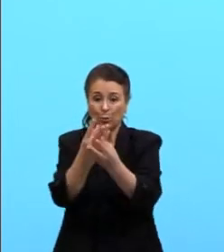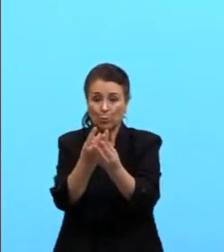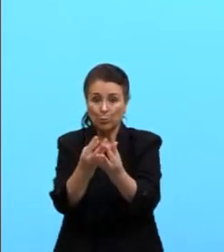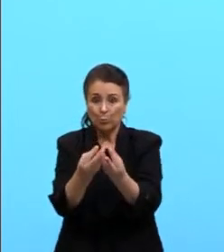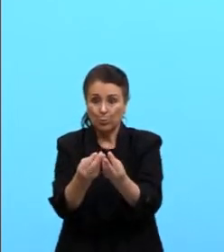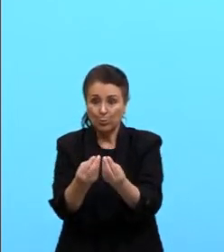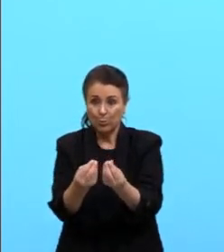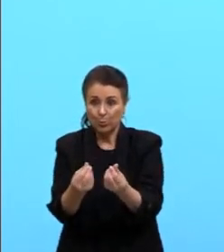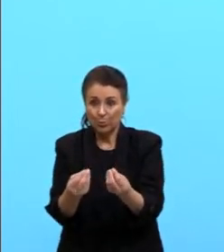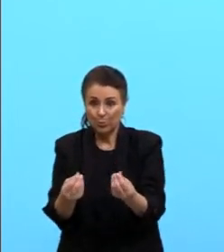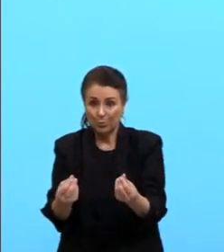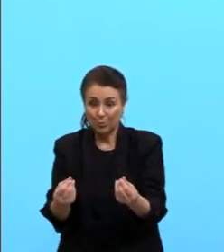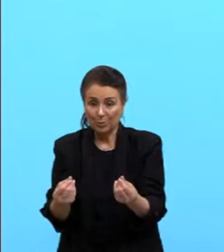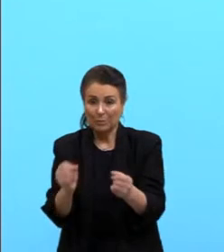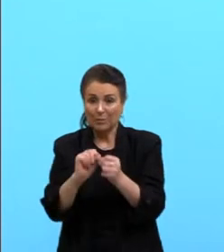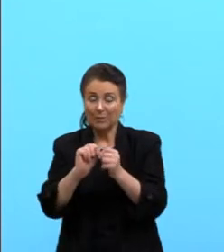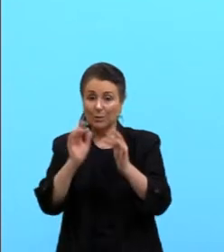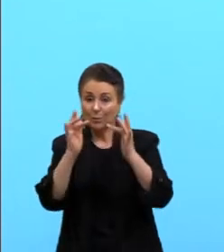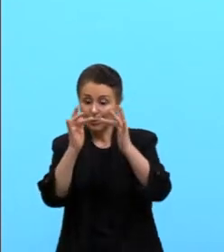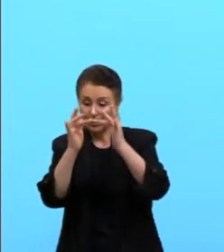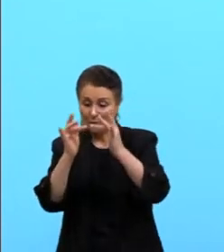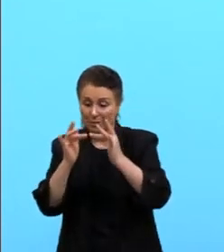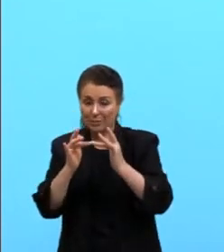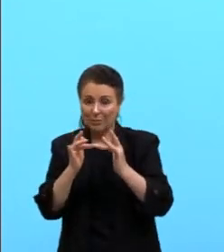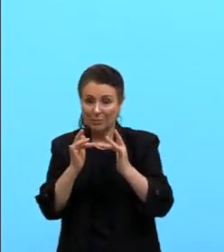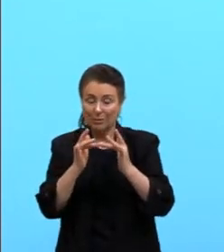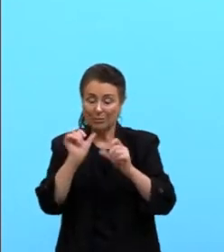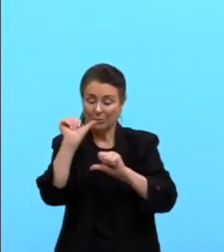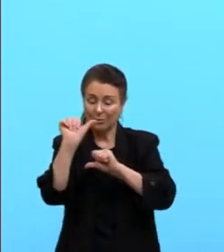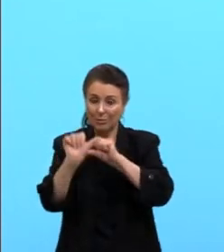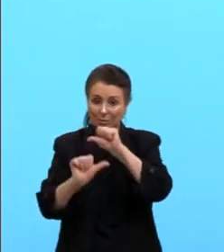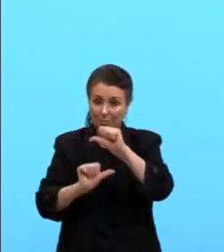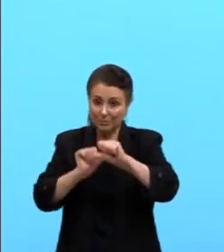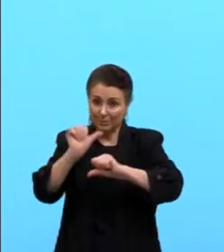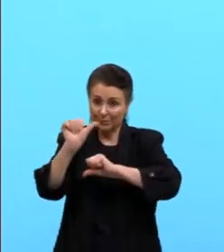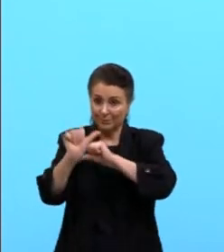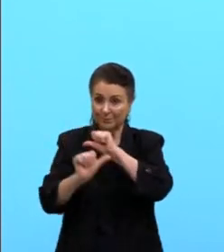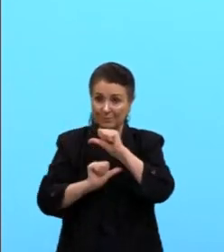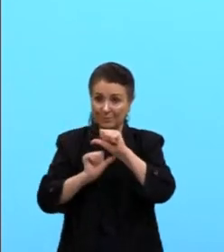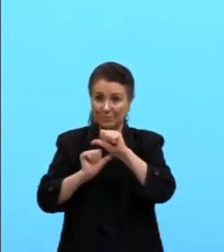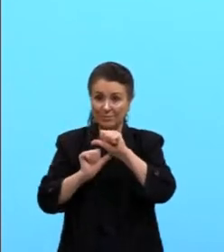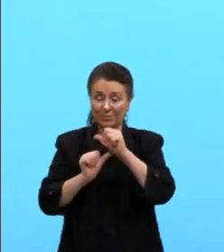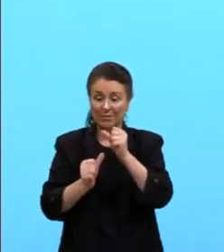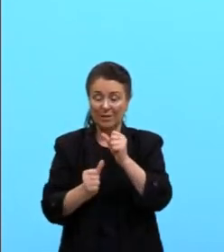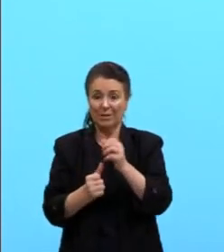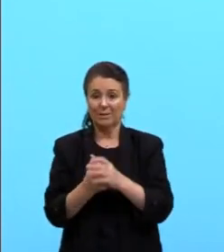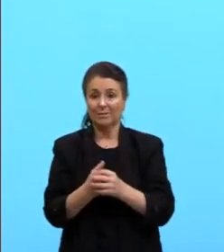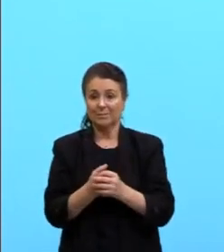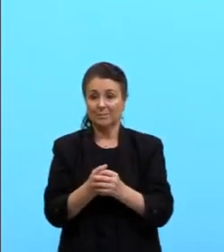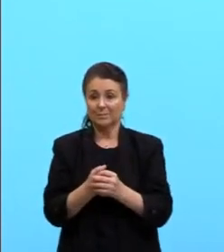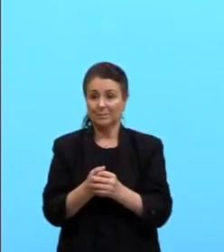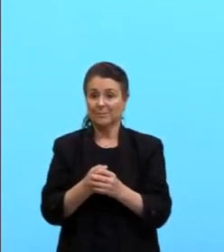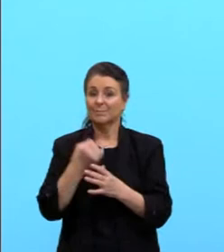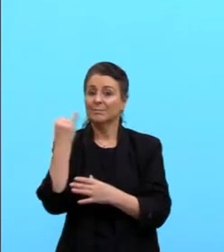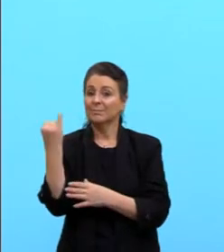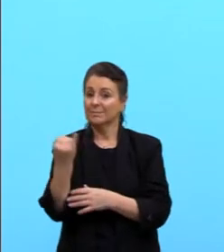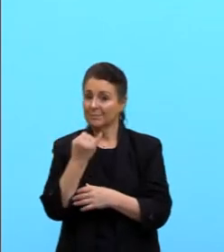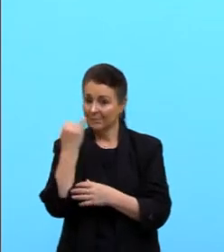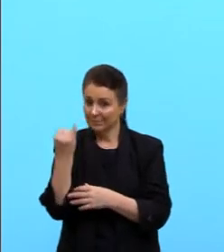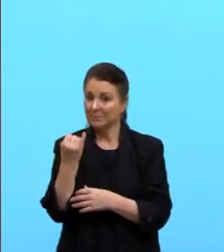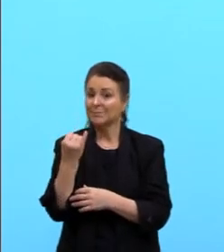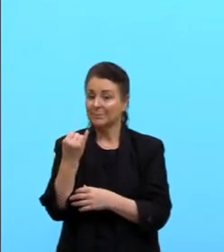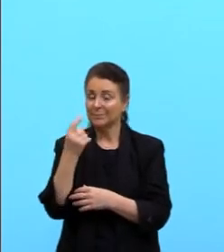em contato aí, vai virando essa cauda, tá? Uma coisa importante que nós temos que